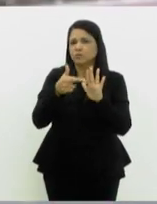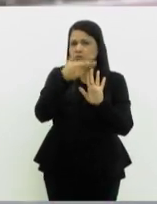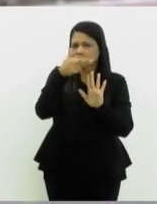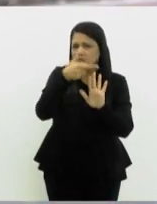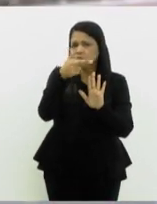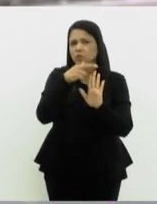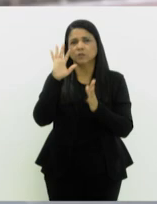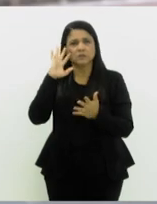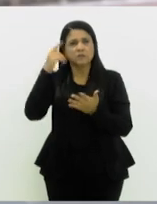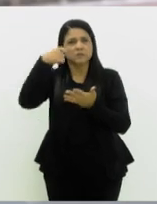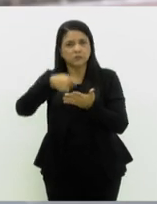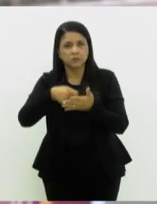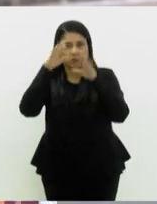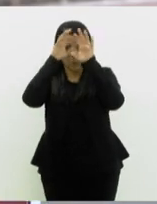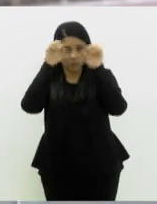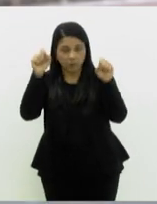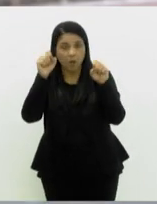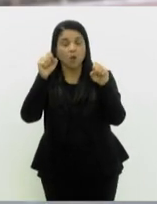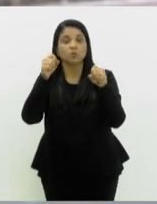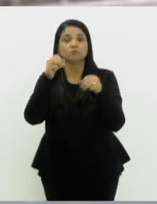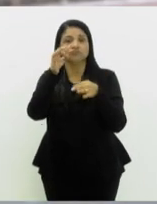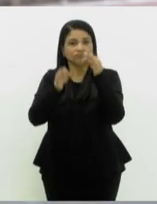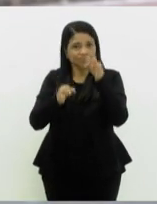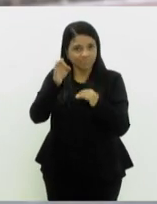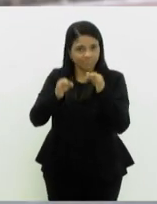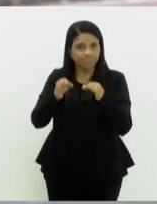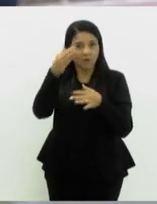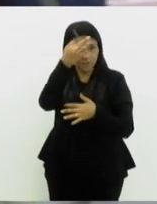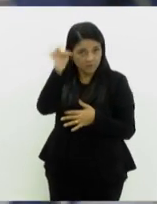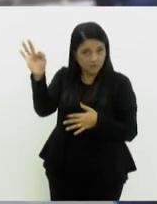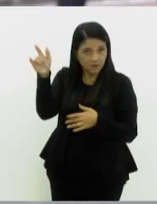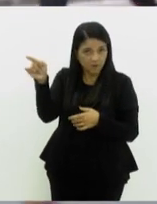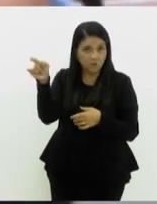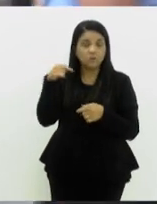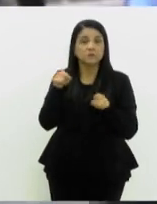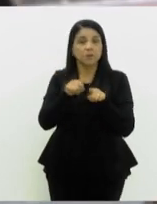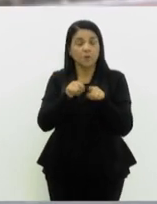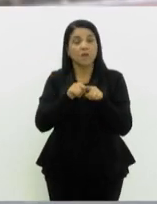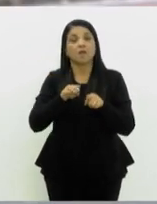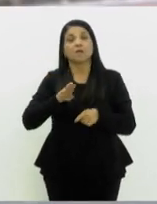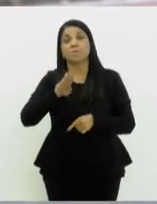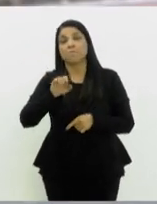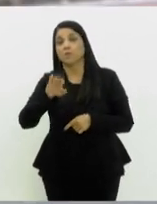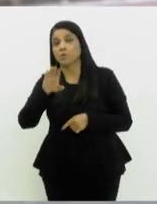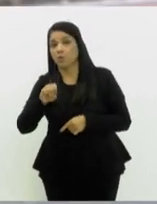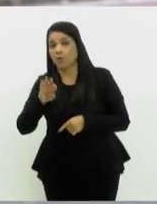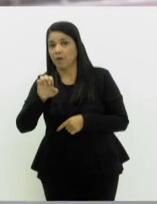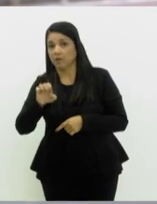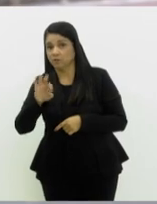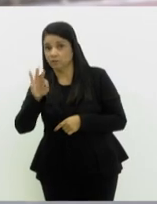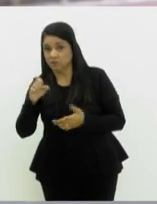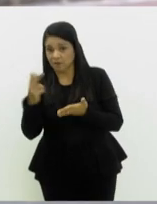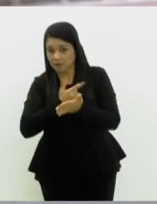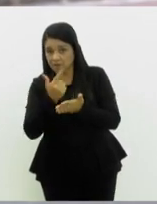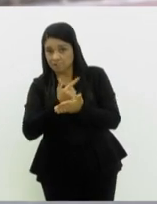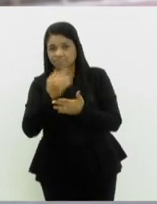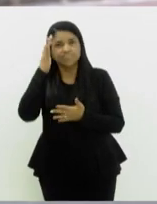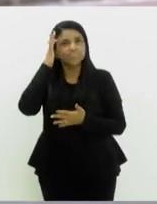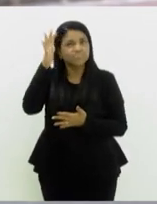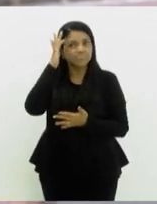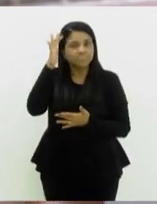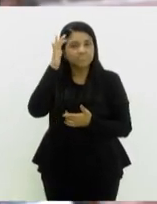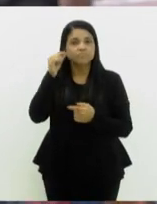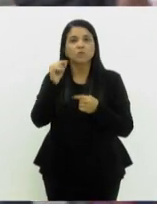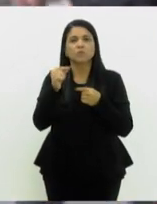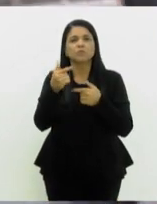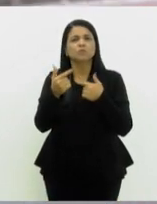decisões do Supremo Tribunal Federal, mas ele é fortemente um livro de bioética para que a gente possa refletir situações do cotidiano e,